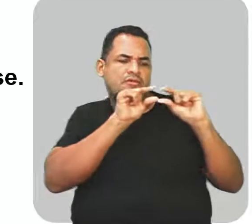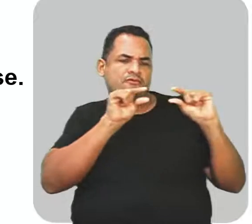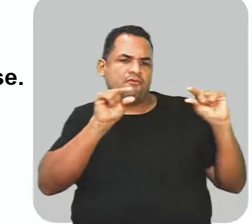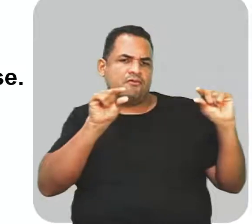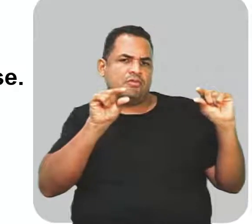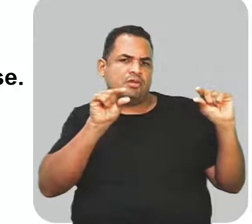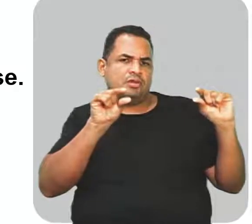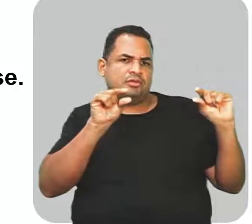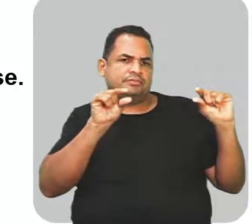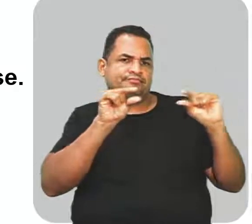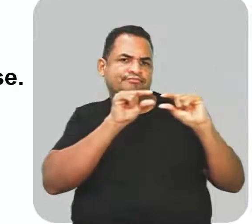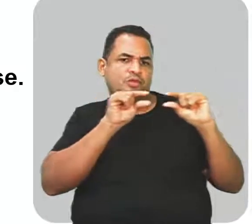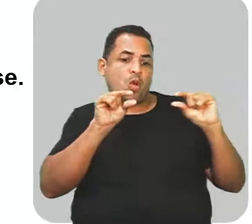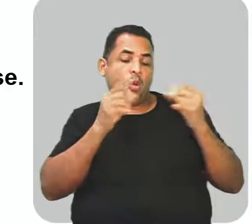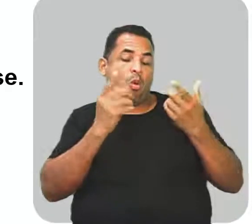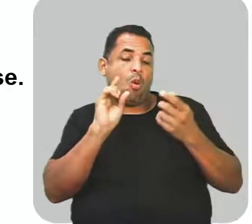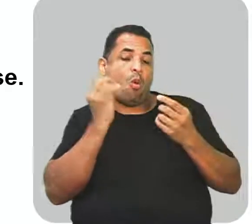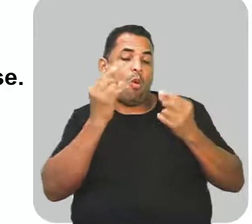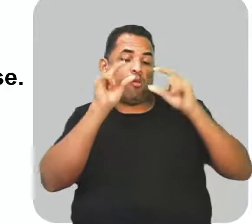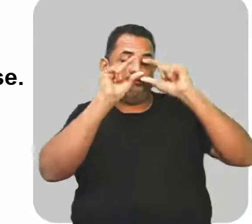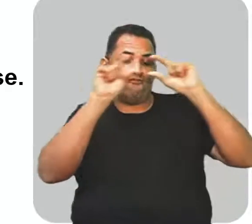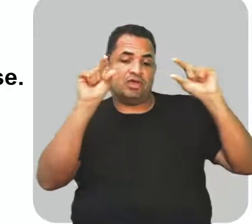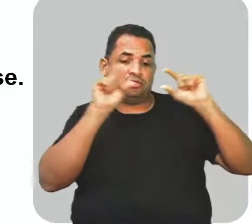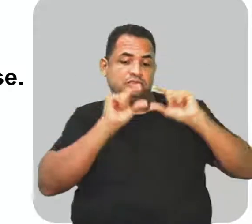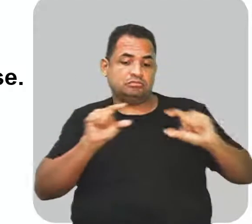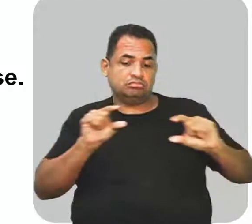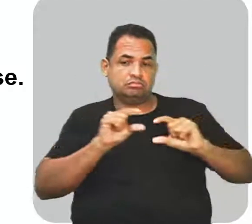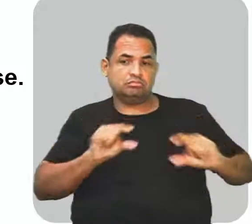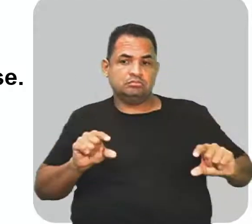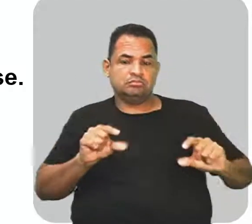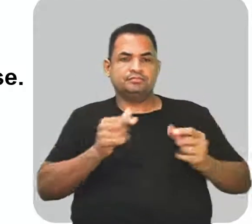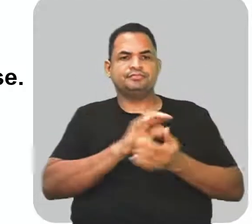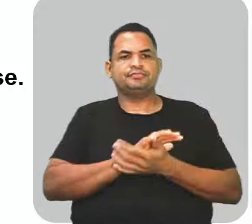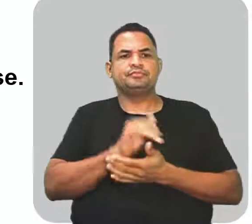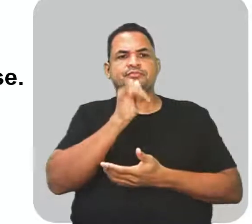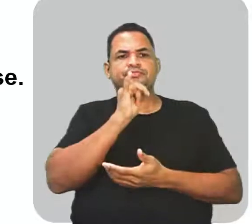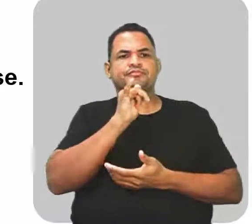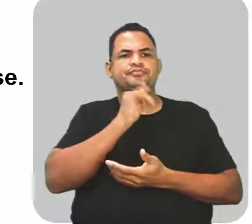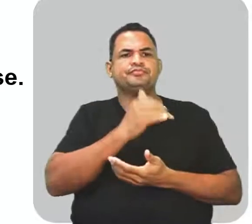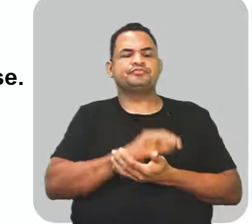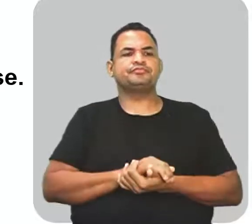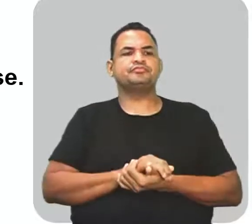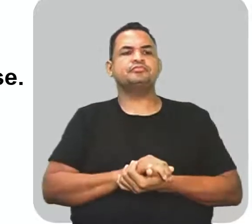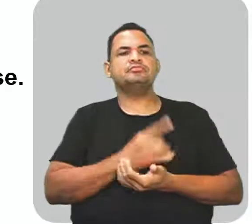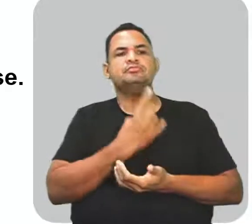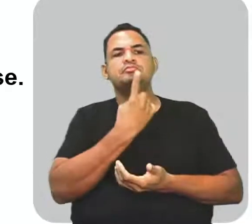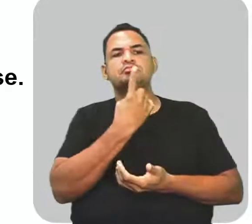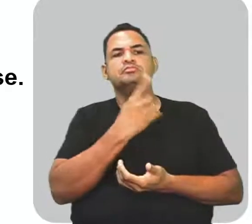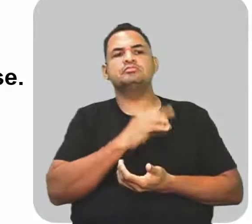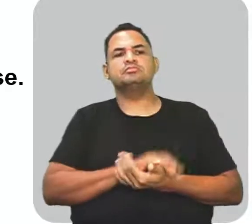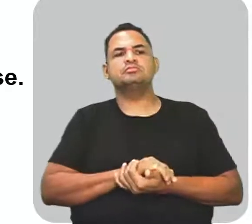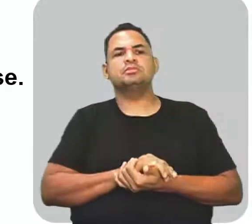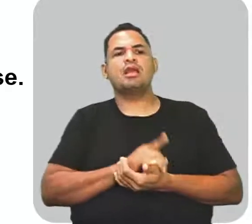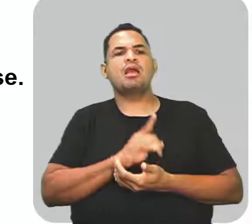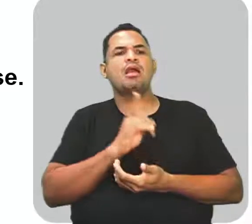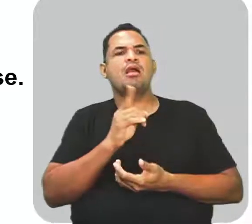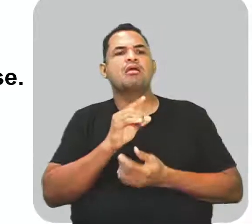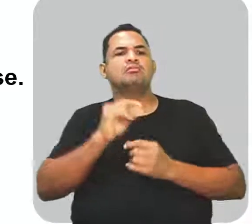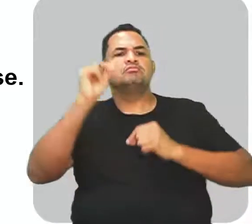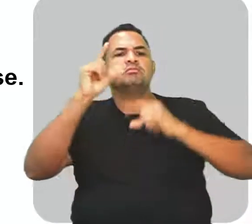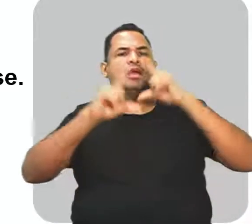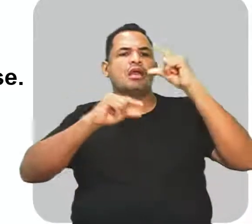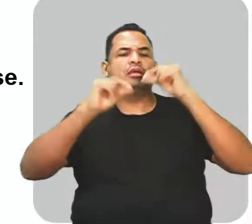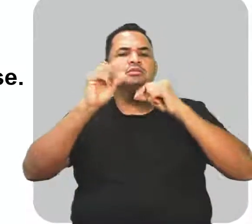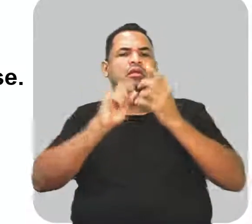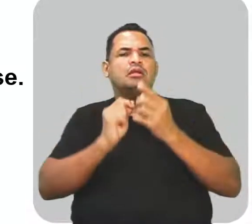Ou no início dos versos consecutivos. Vamos ver o exemplo. Exemplo 1. Era uma estrela